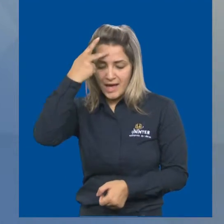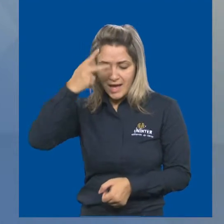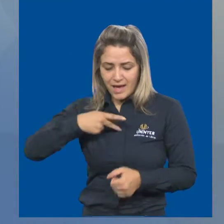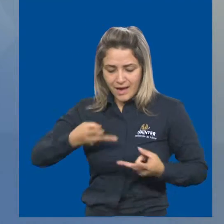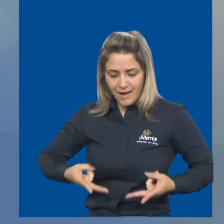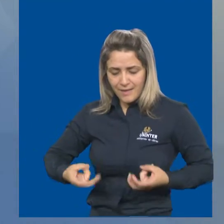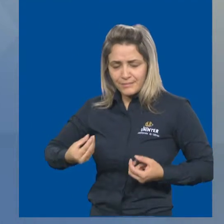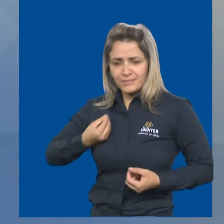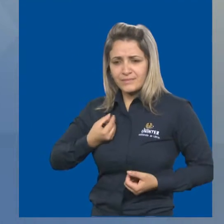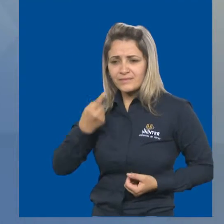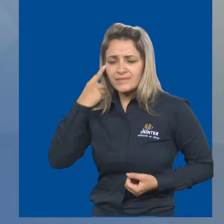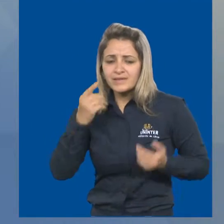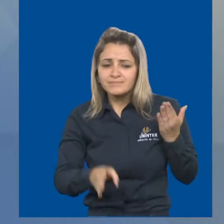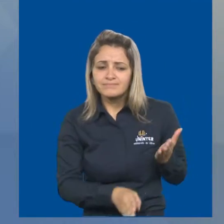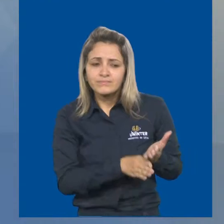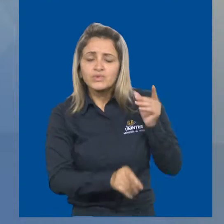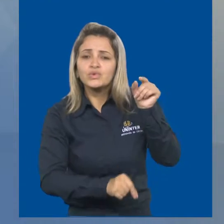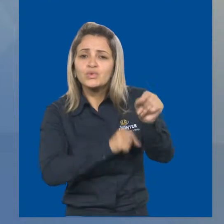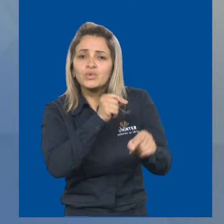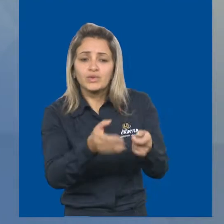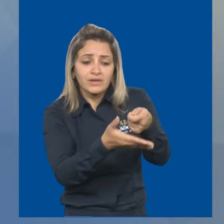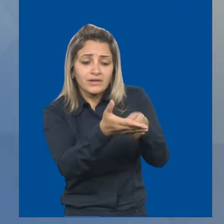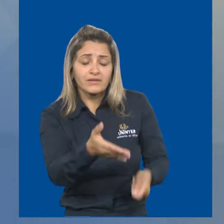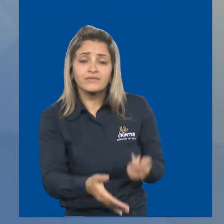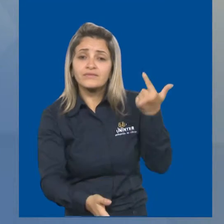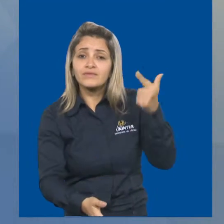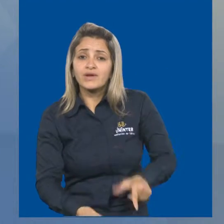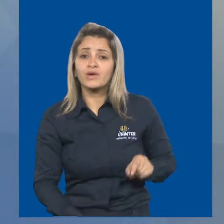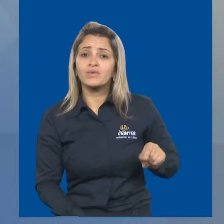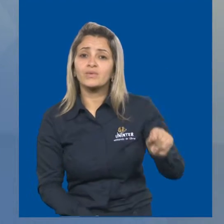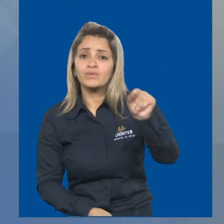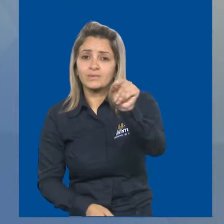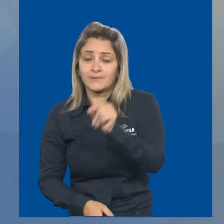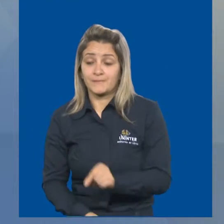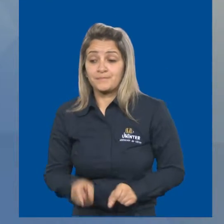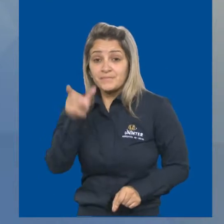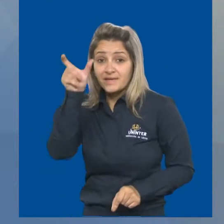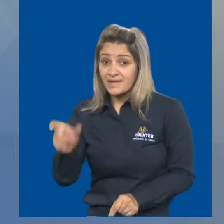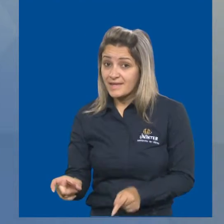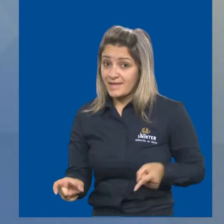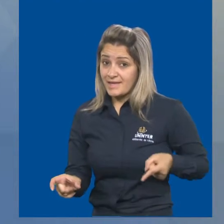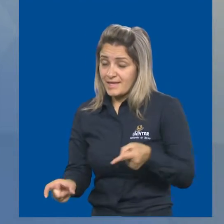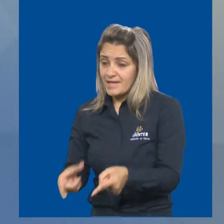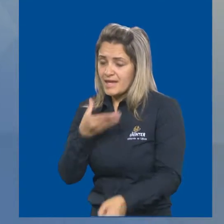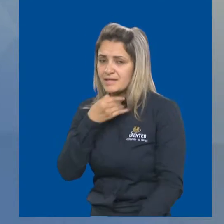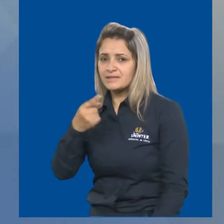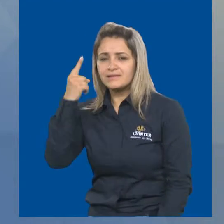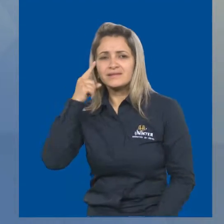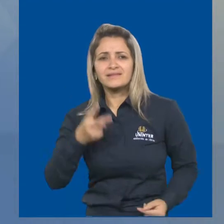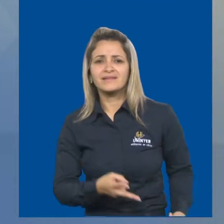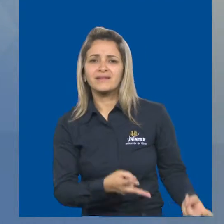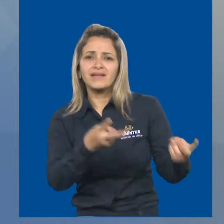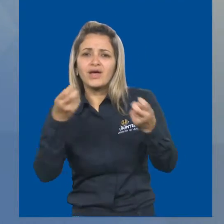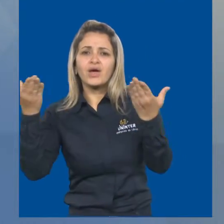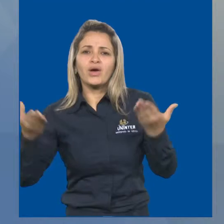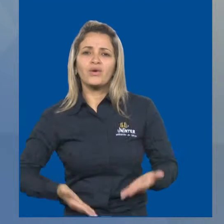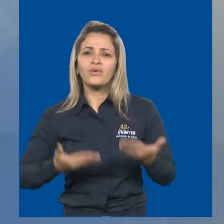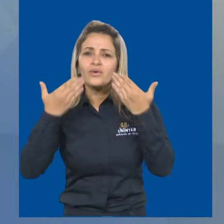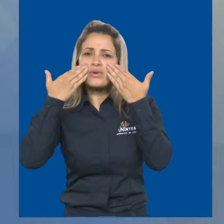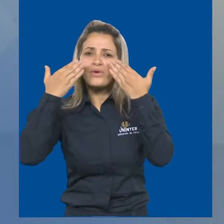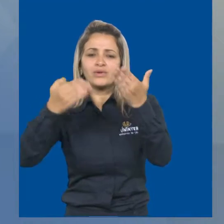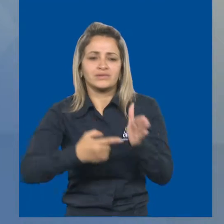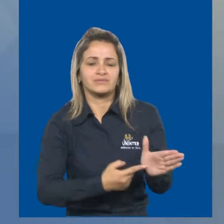motivo para escrever. Escreveu novamente. Para o personagem, num mundo onde há excesso de exposição,